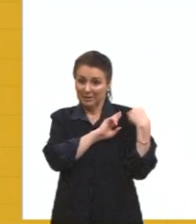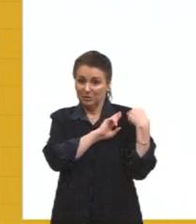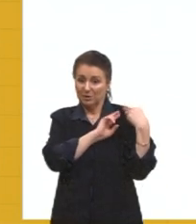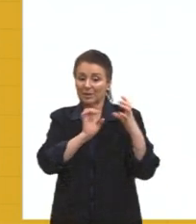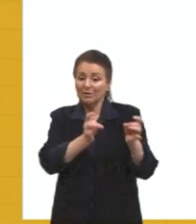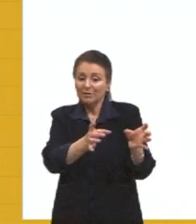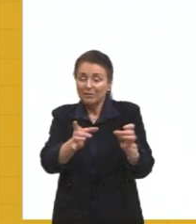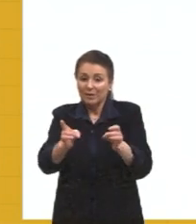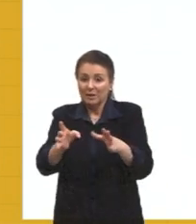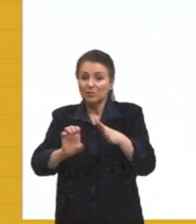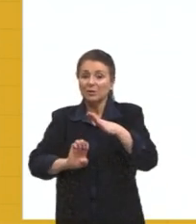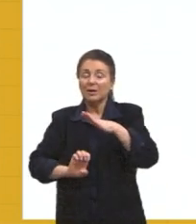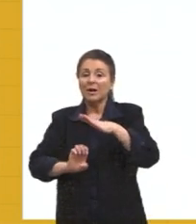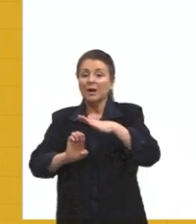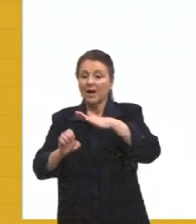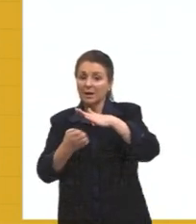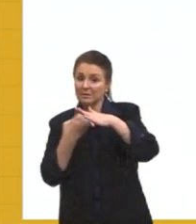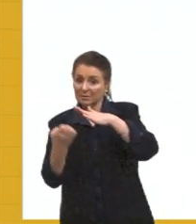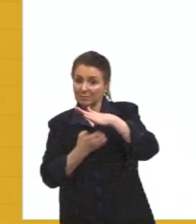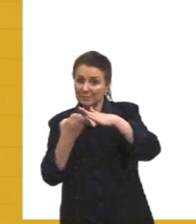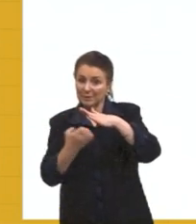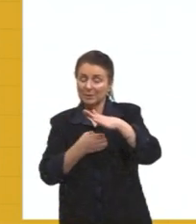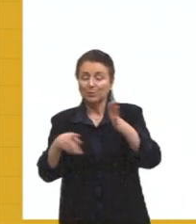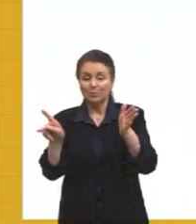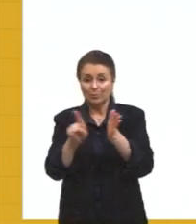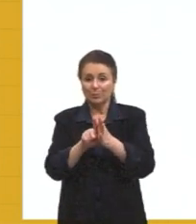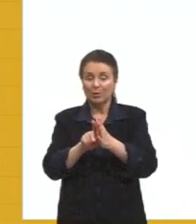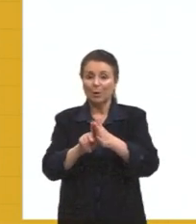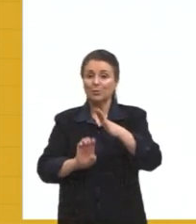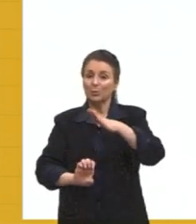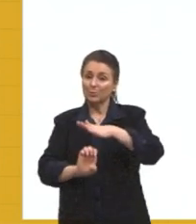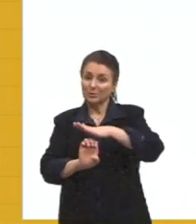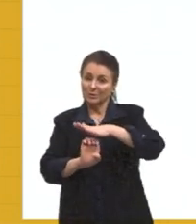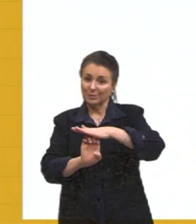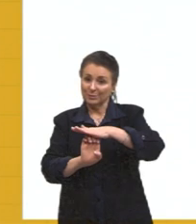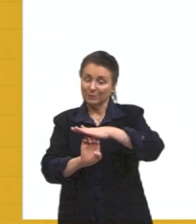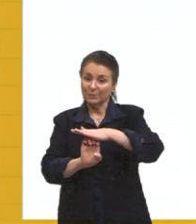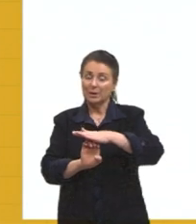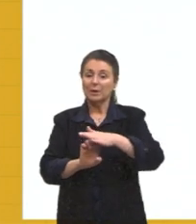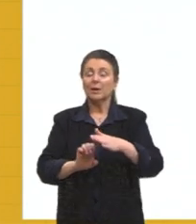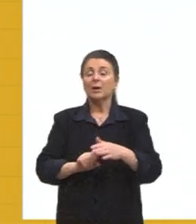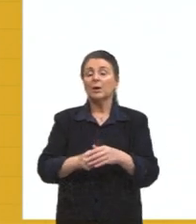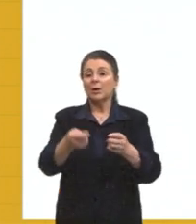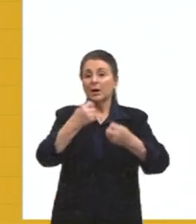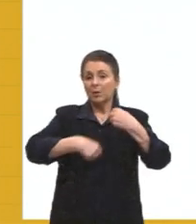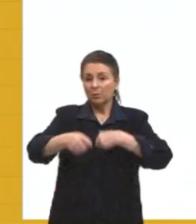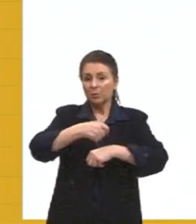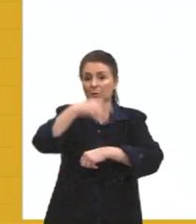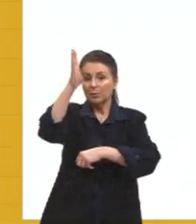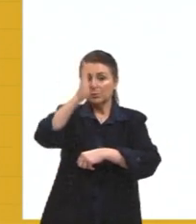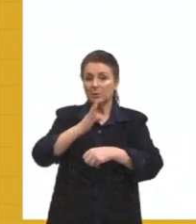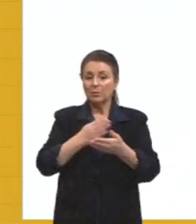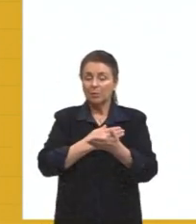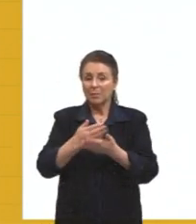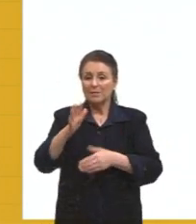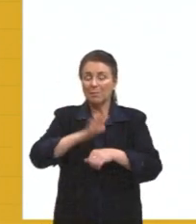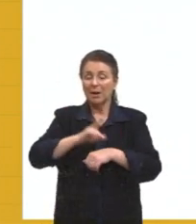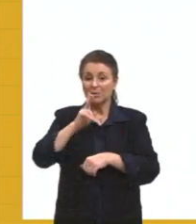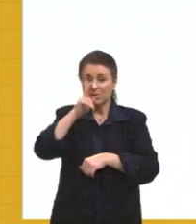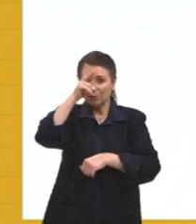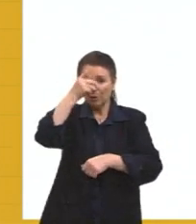estatais. O acontece depois? O Brasil inteiro, a questão econômica vai ser justamente no agronegócio, ou